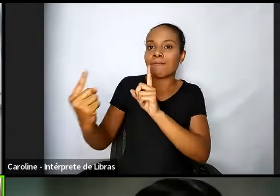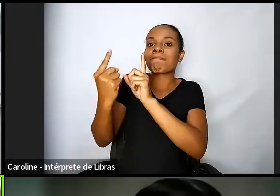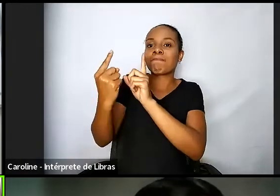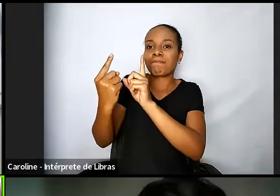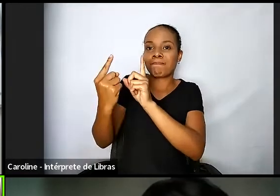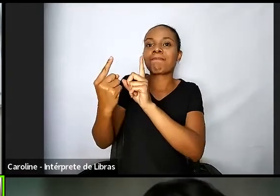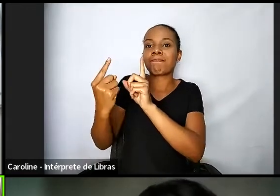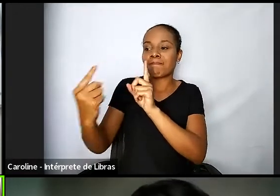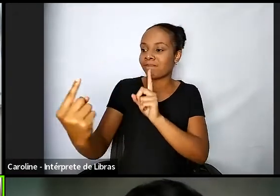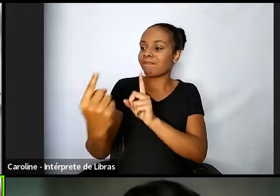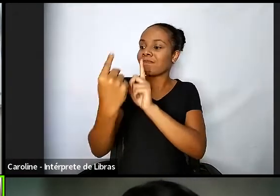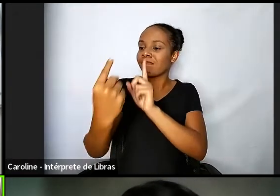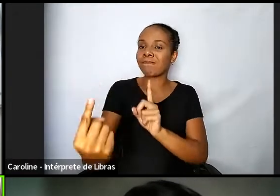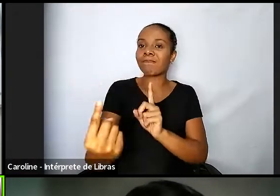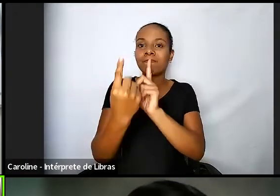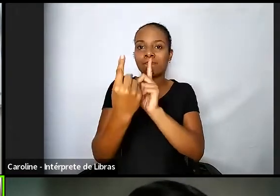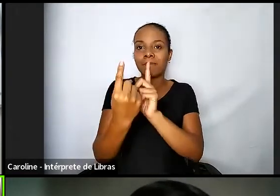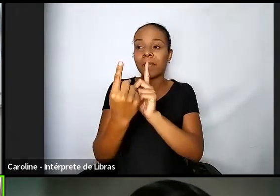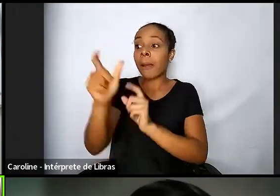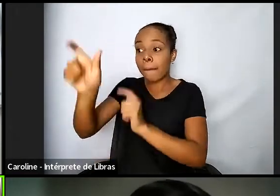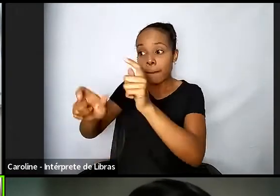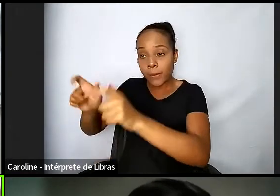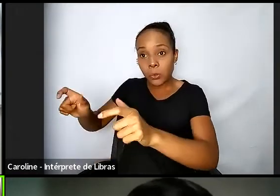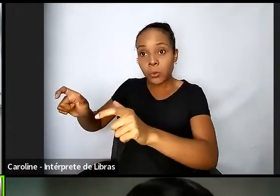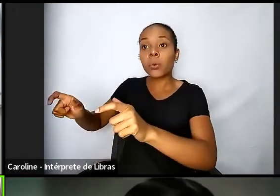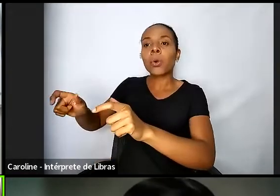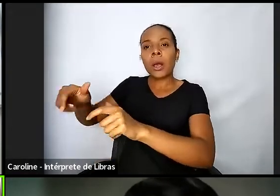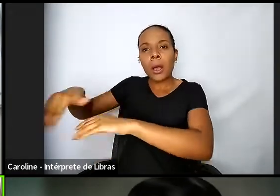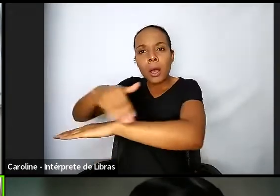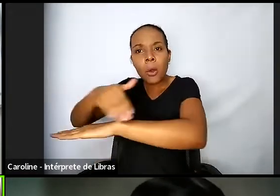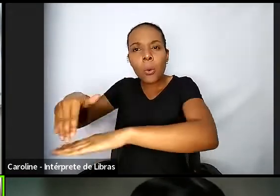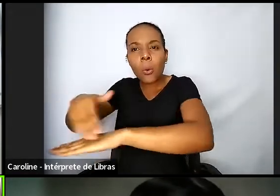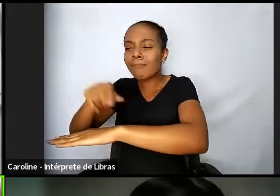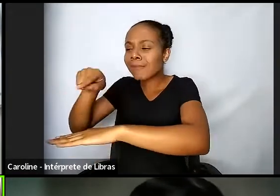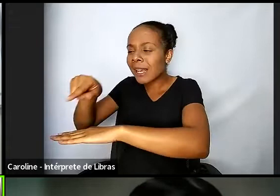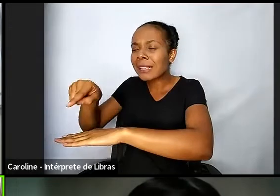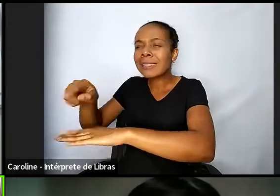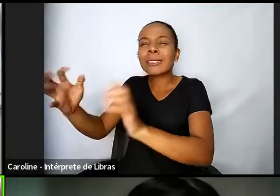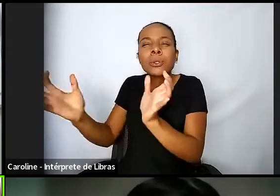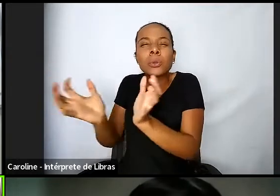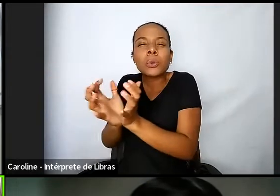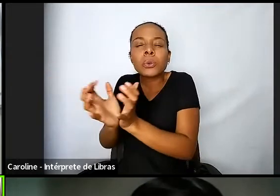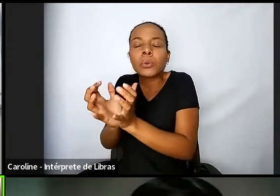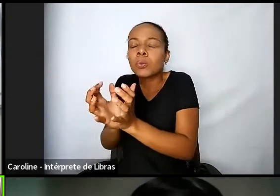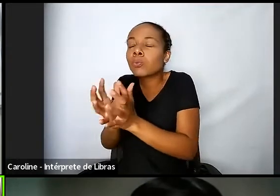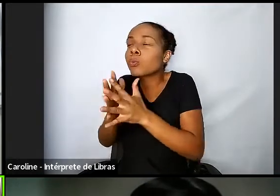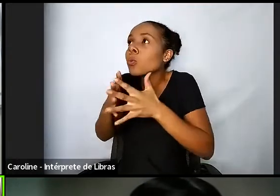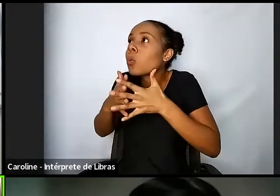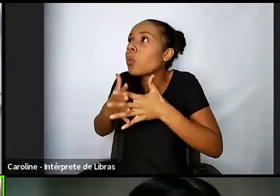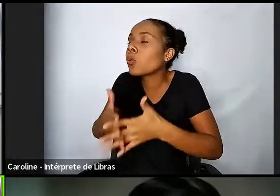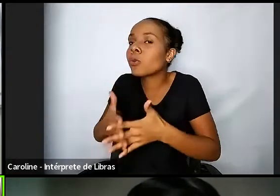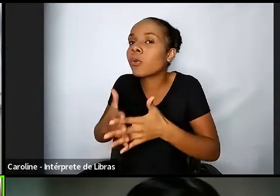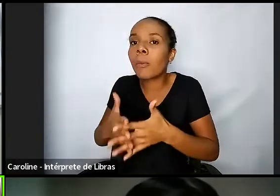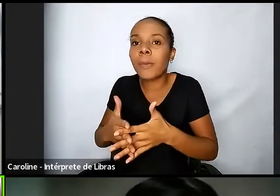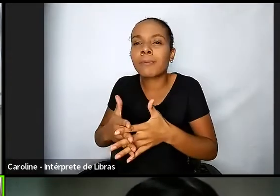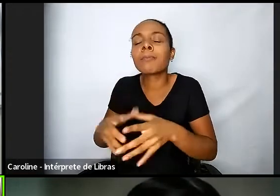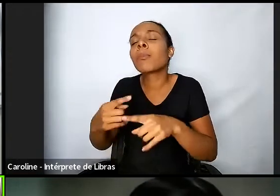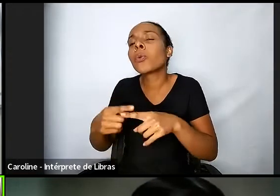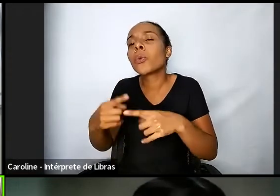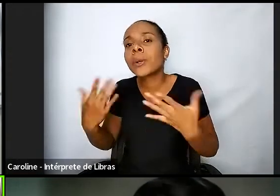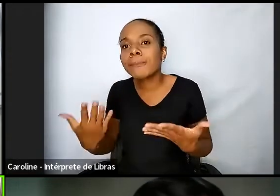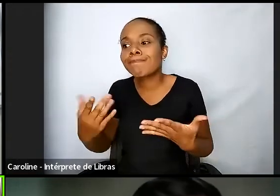extremamente complexa de falta de documentação e para ele conseguir essa documentação nós